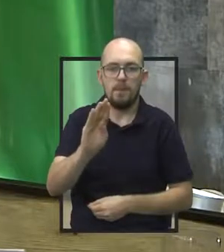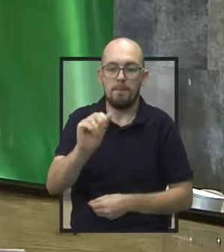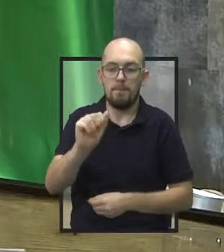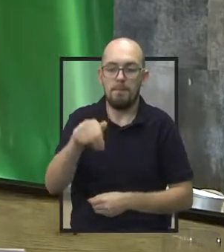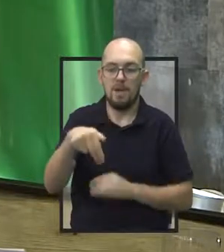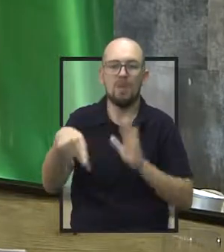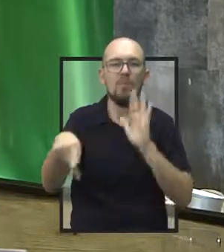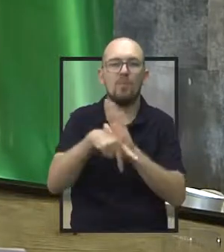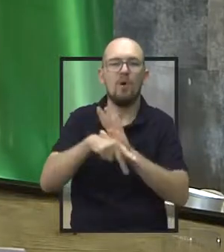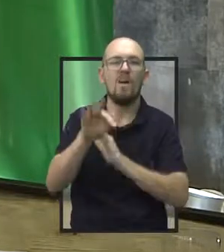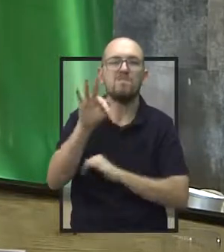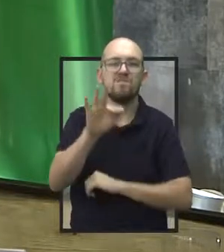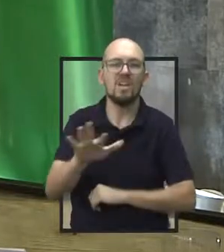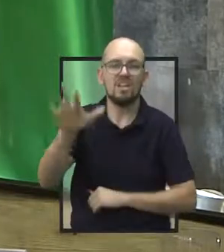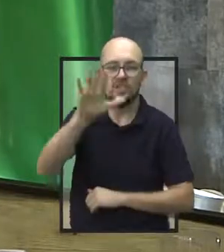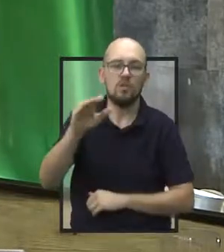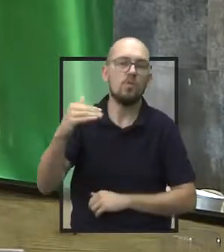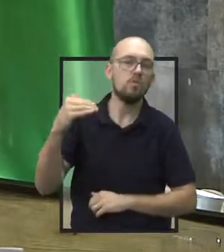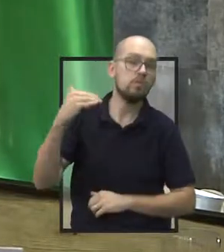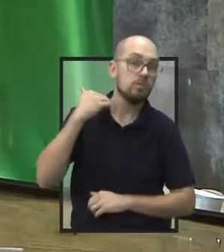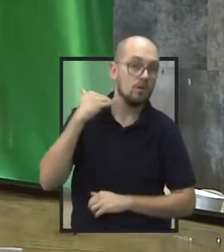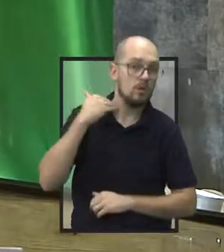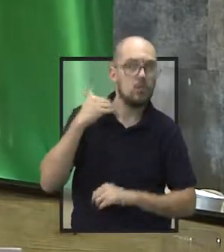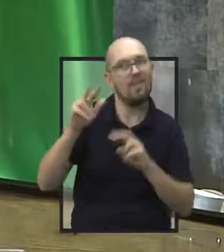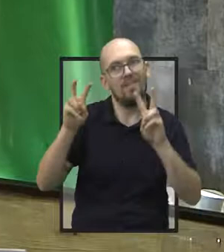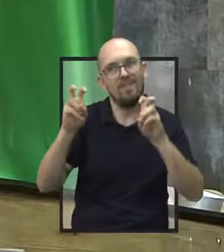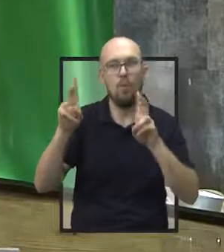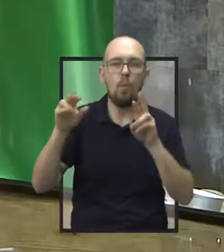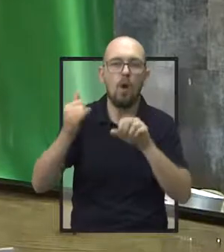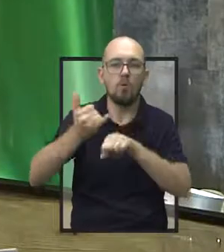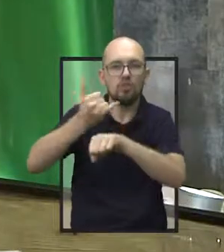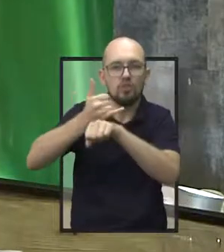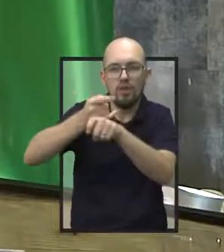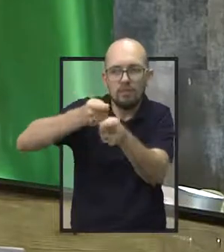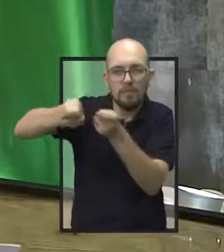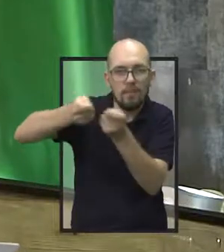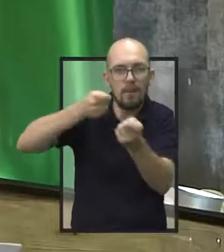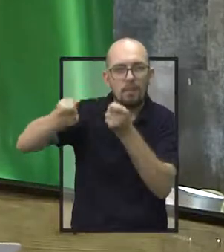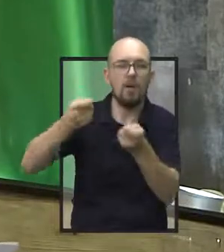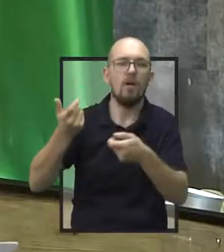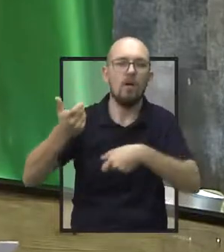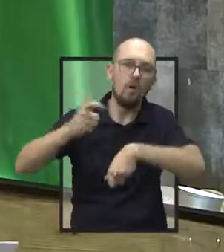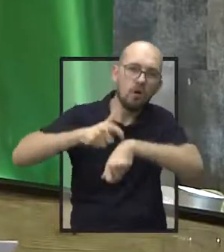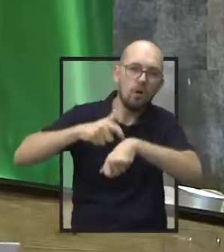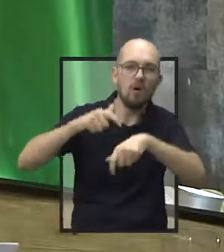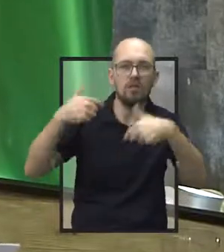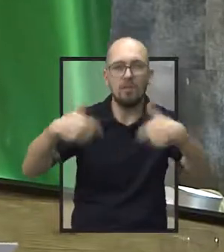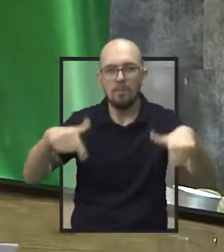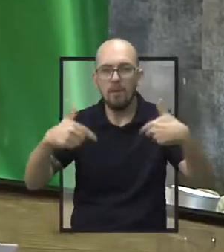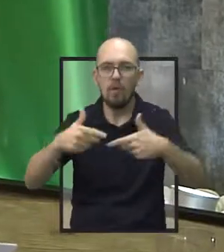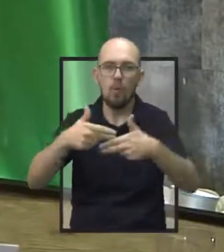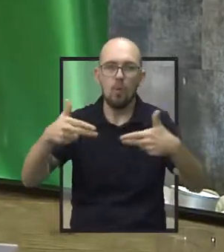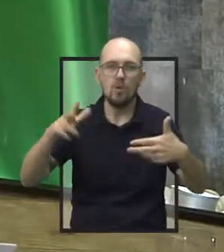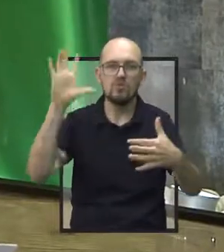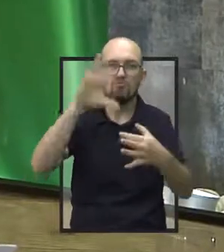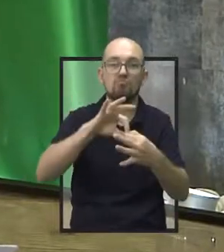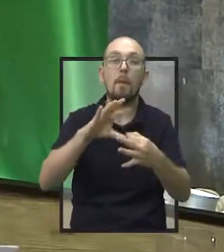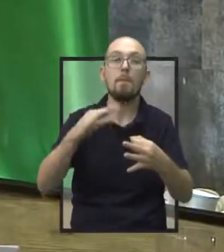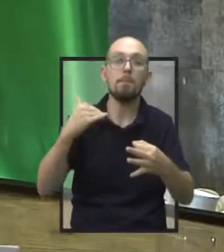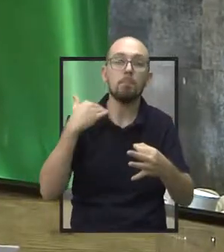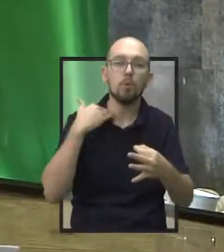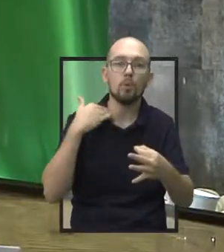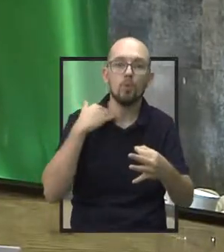comanda o funcionamento, o horário de funcionamento, as questões ligadas ao setor